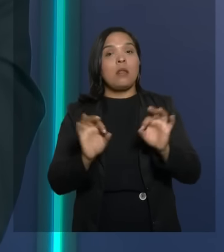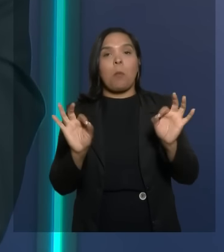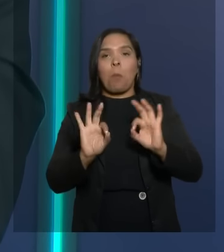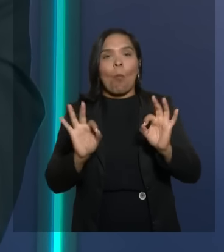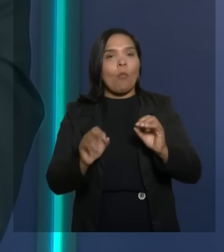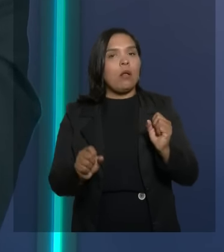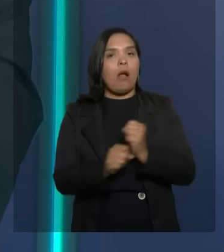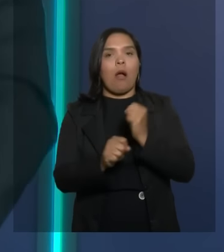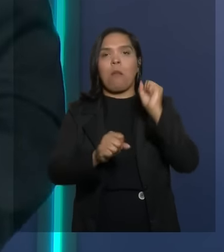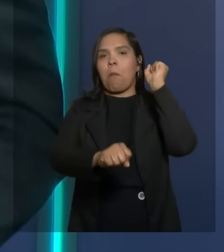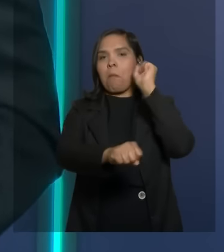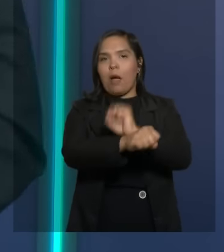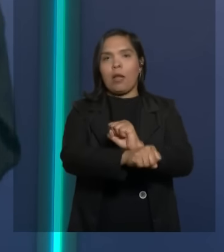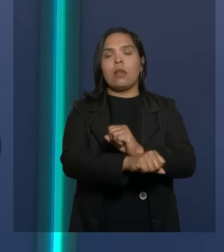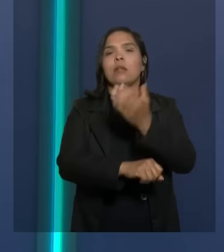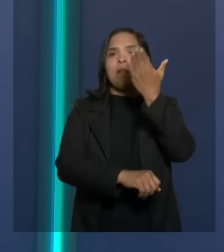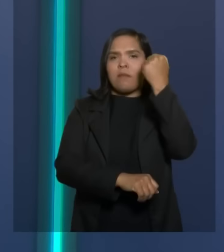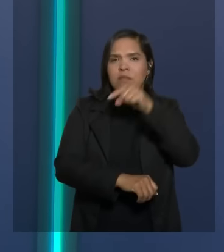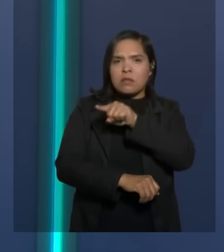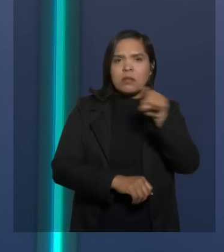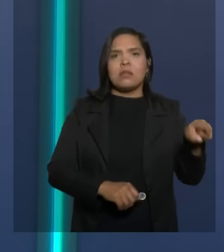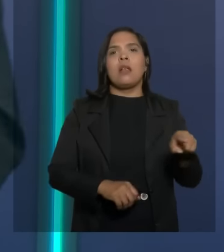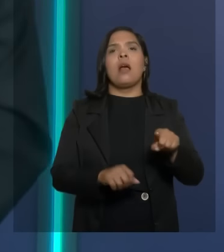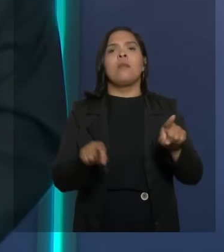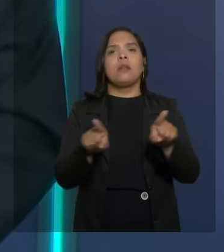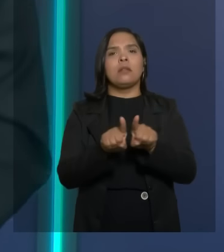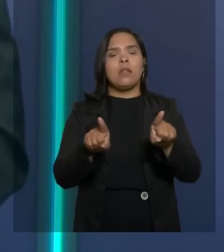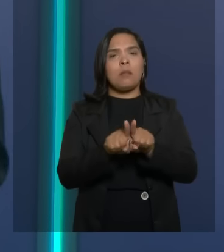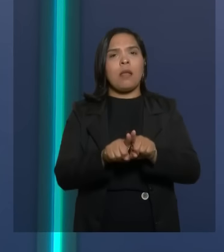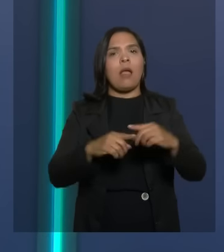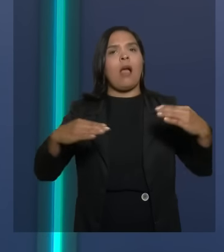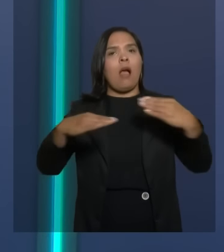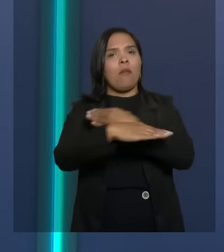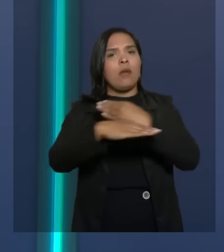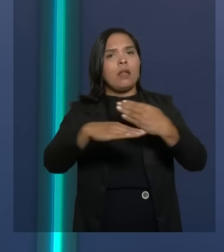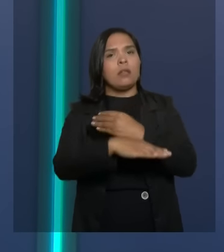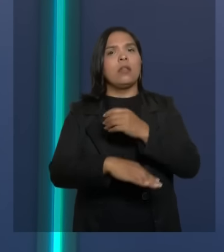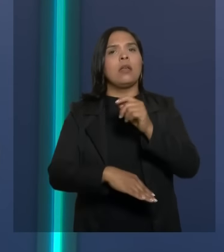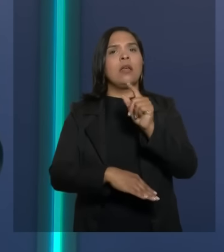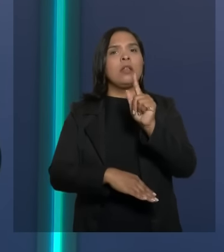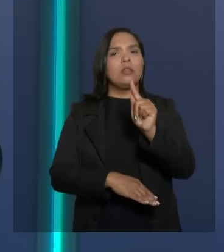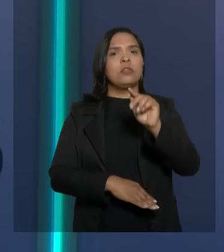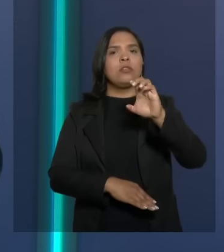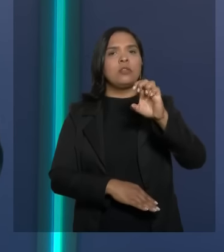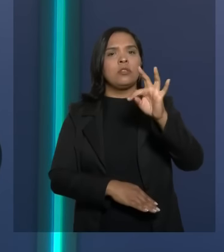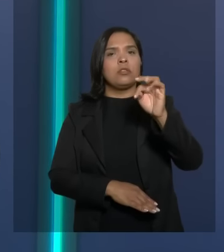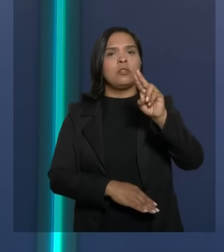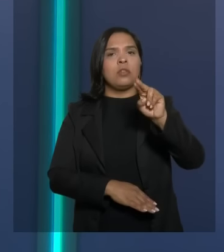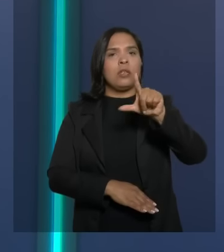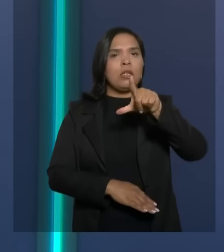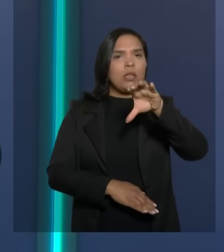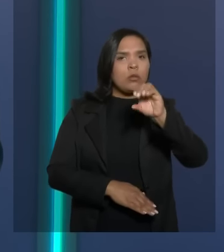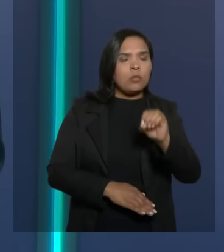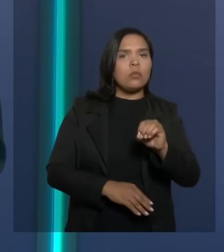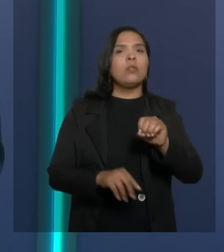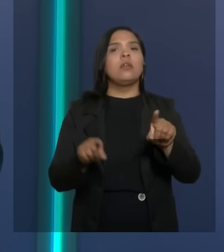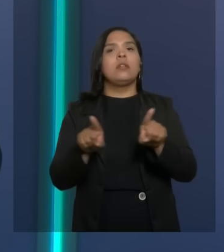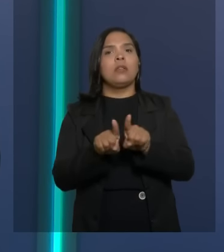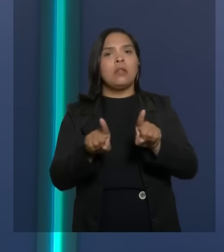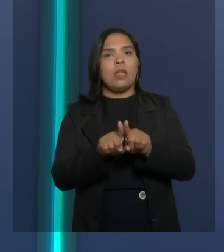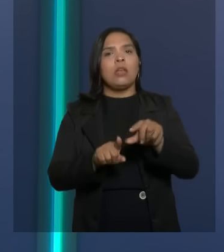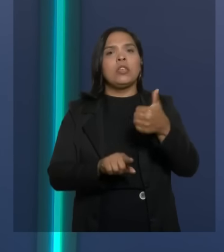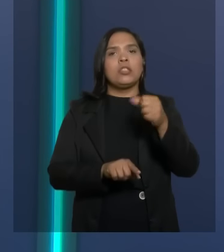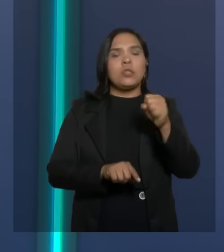paralisada com o vocês sabem, a Avenida Getúlio Vargas que eles têm dois anos 3 quilômetros, 18 milhões que não